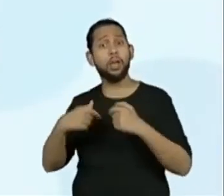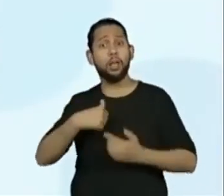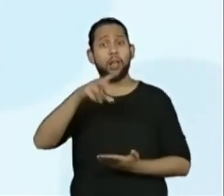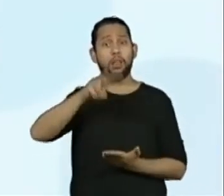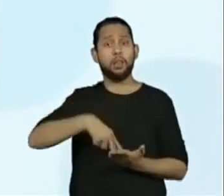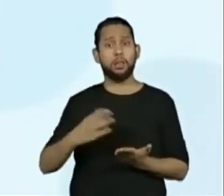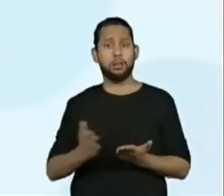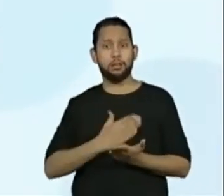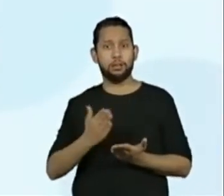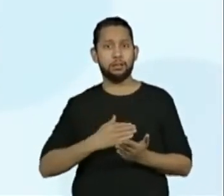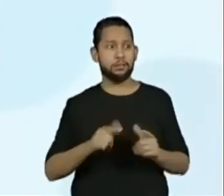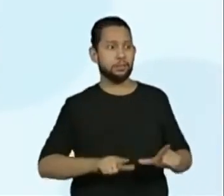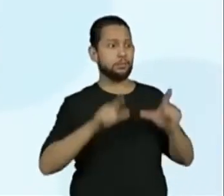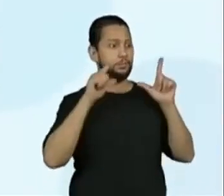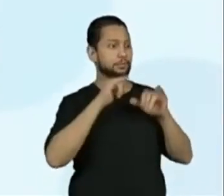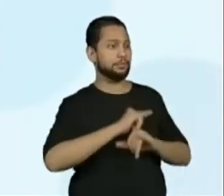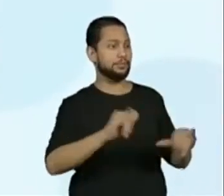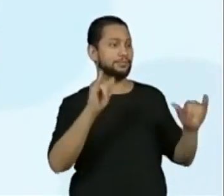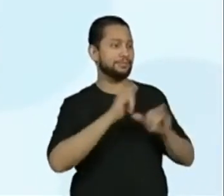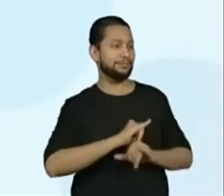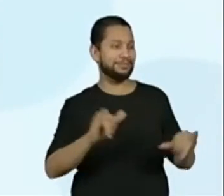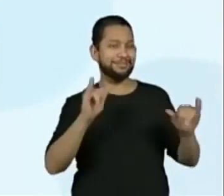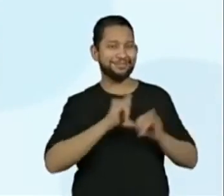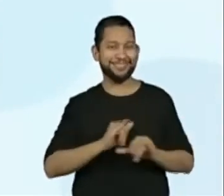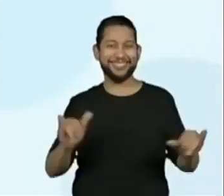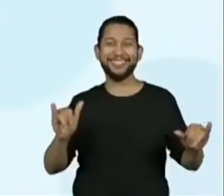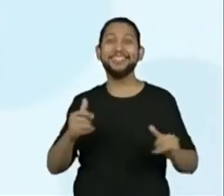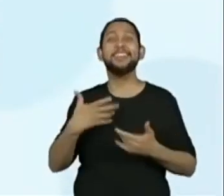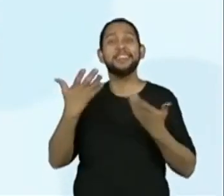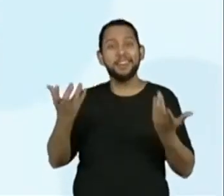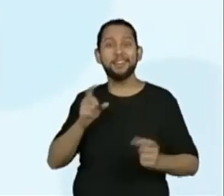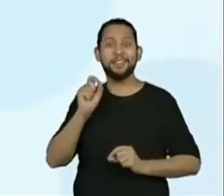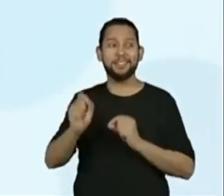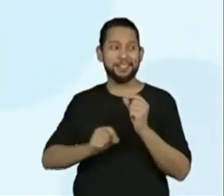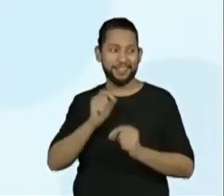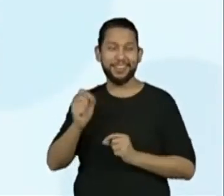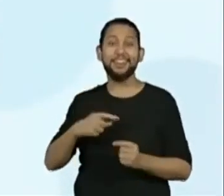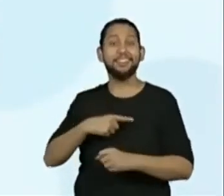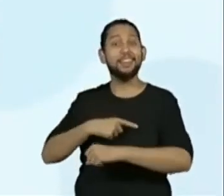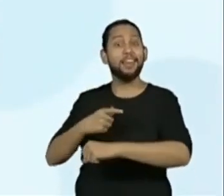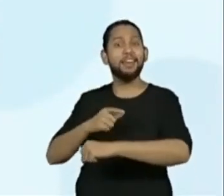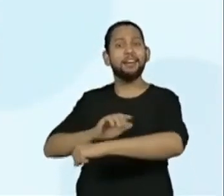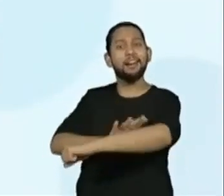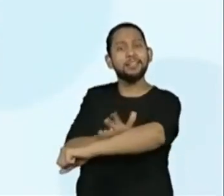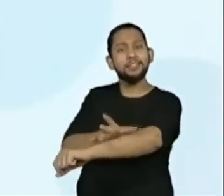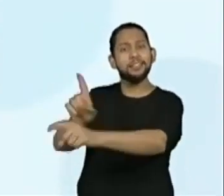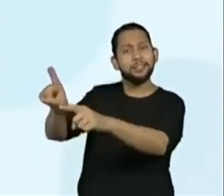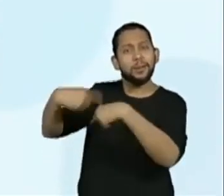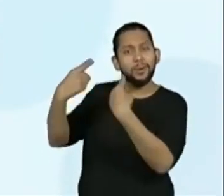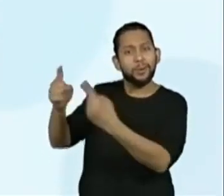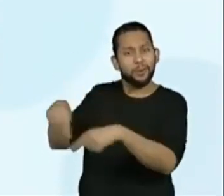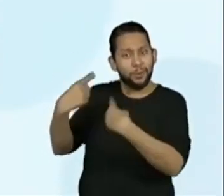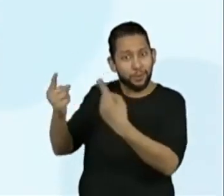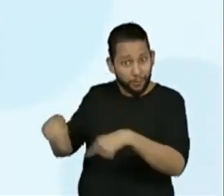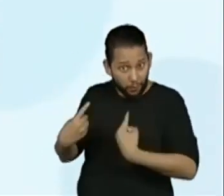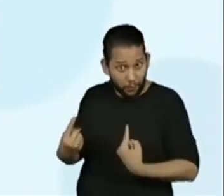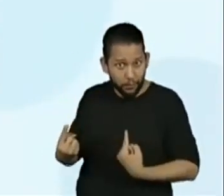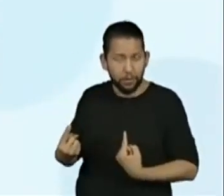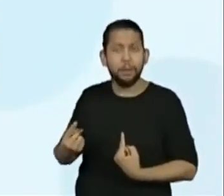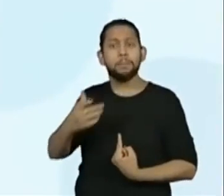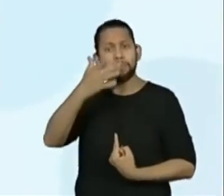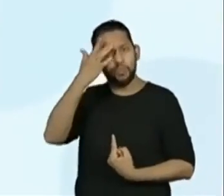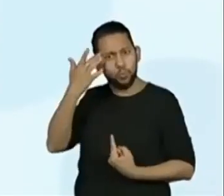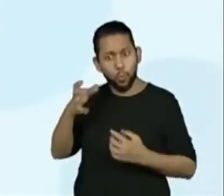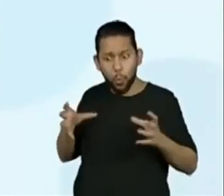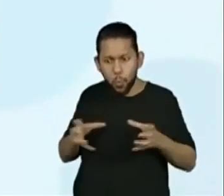resenhas literárias. Após ser alvo de um comentário extremamente racista, uma campanha de apoio ao jovem